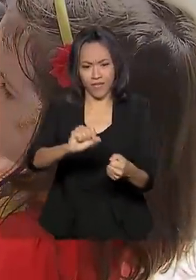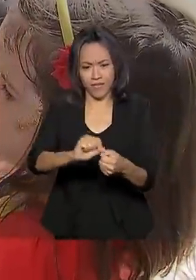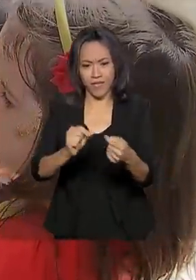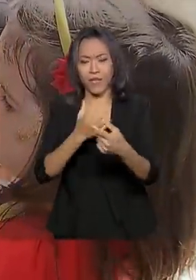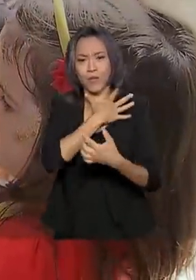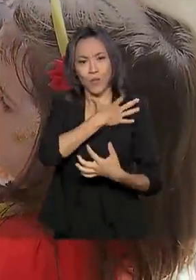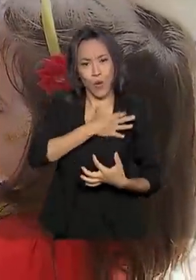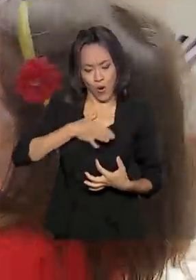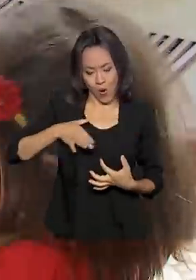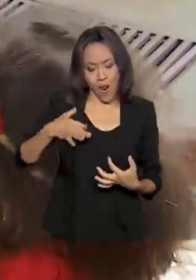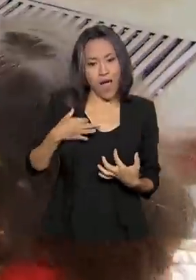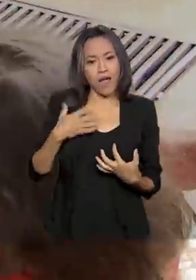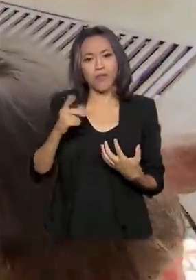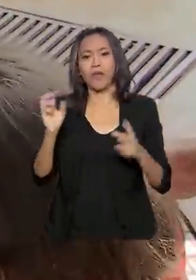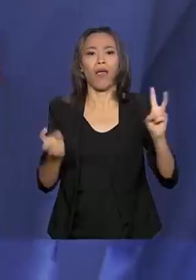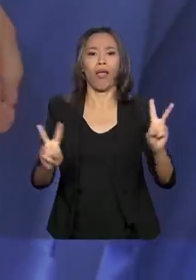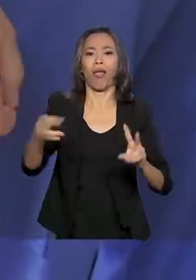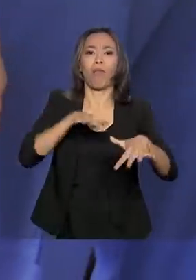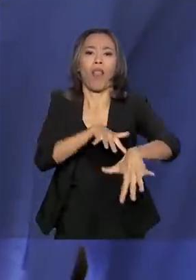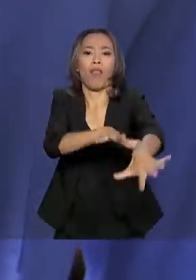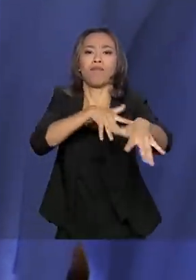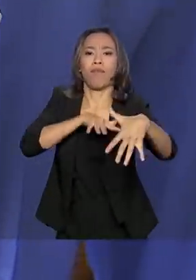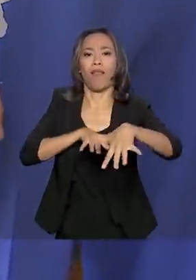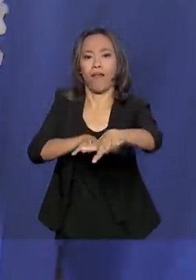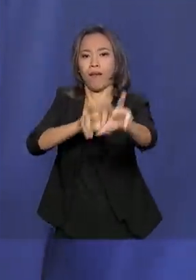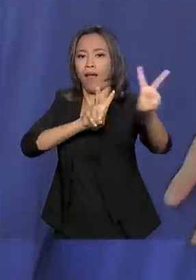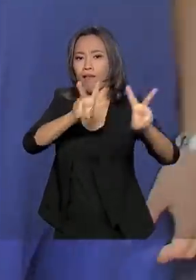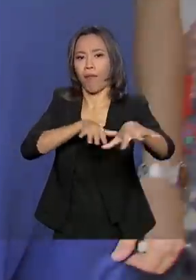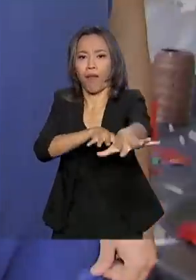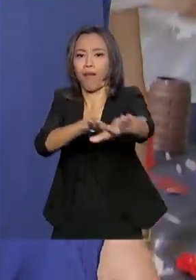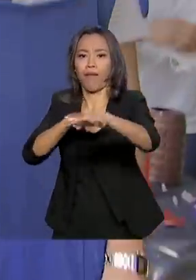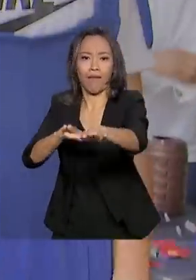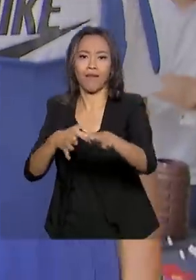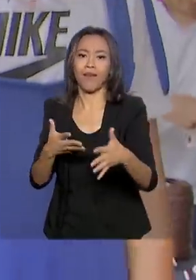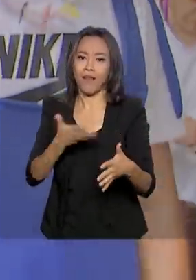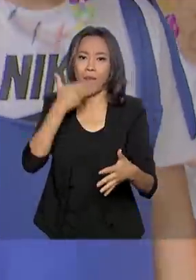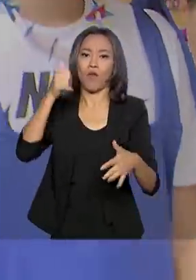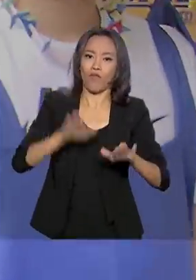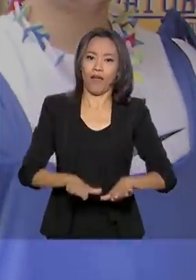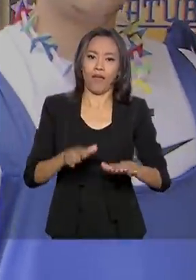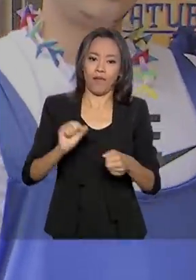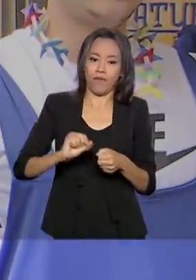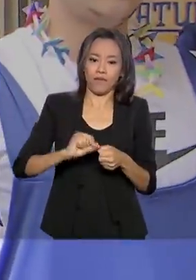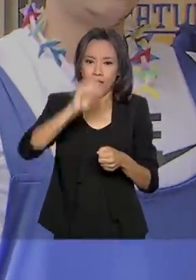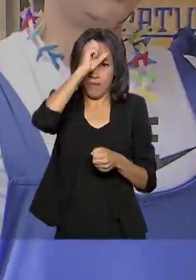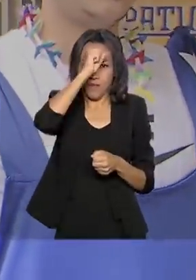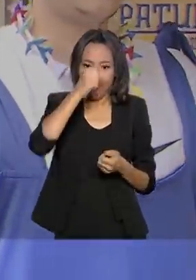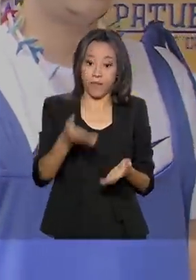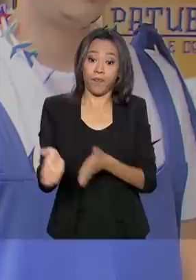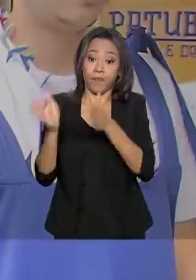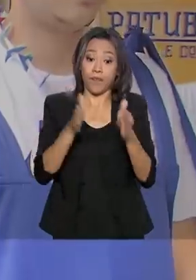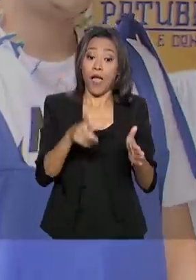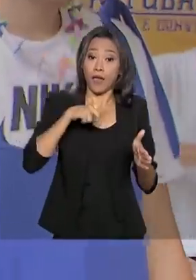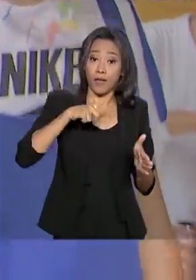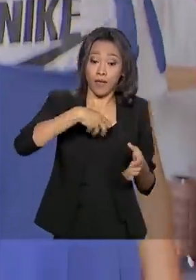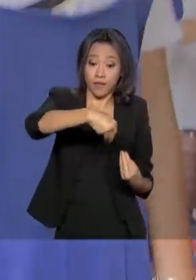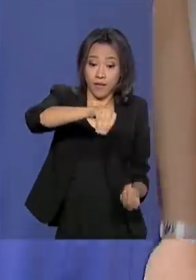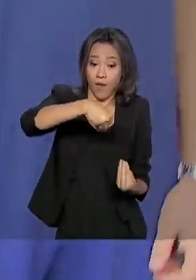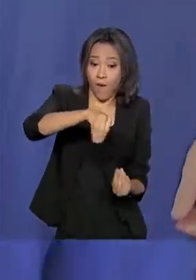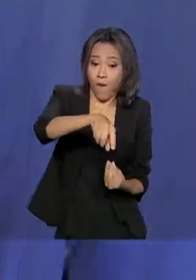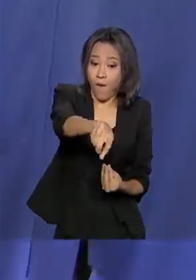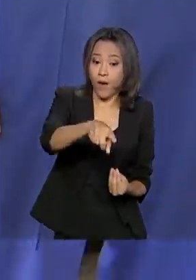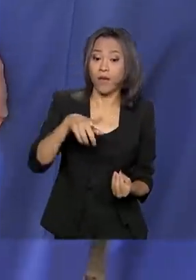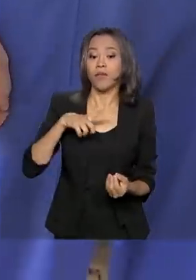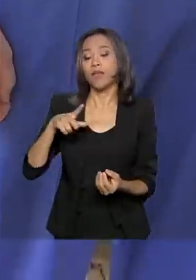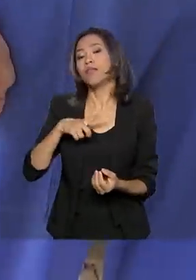colares do que de seguir o bloquinho. Esse é um bom exemplo de material reciclável que vira adereço de carnaval. Aqui tem sacola plástica e